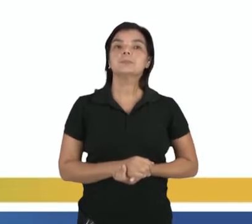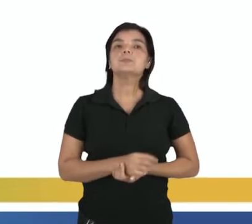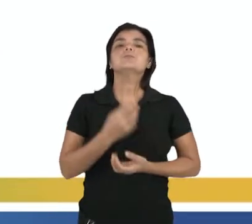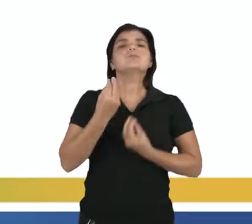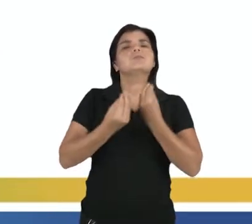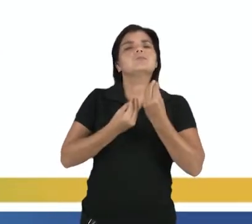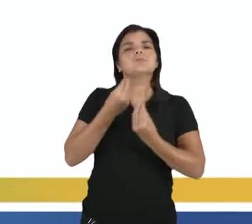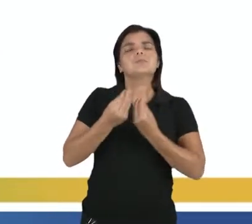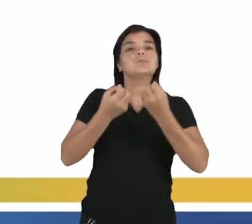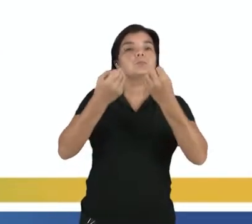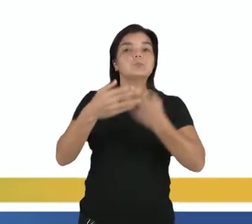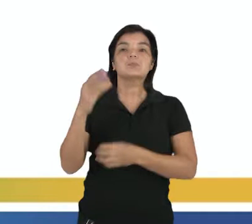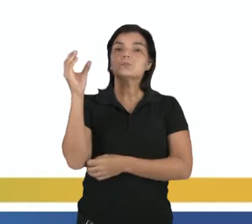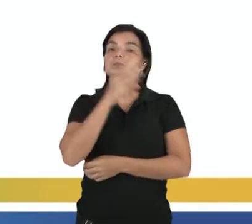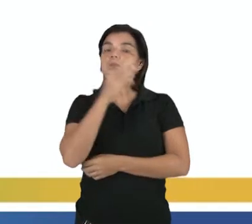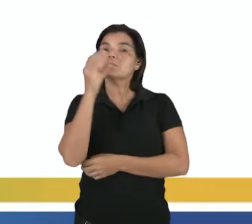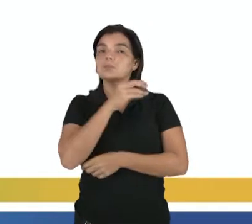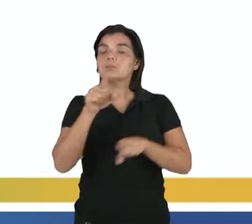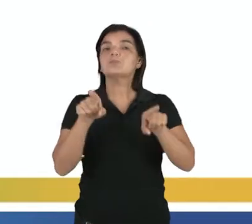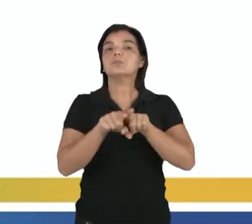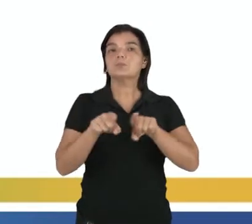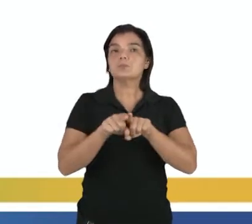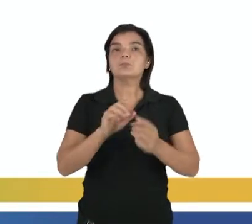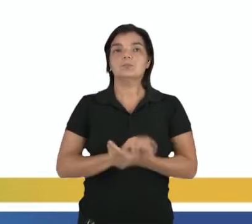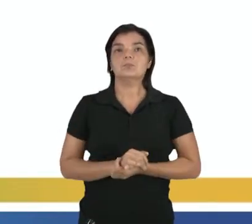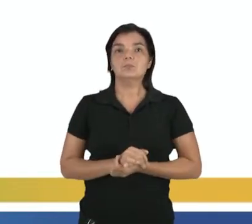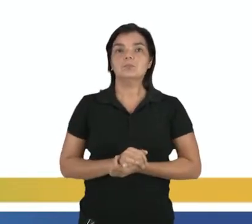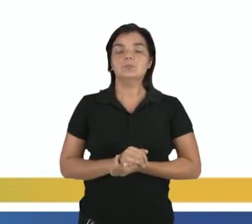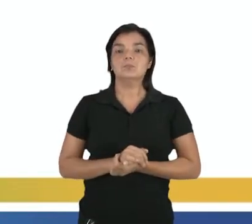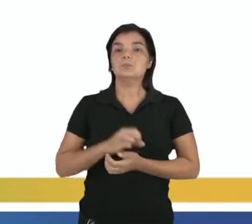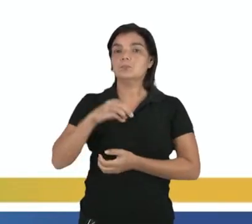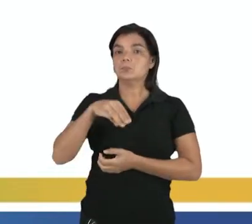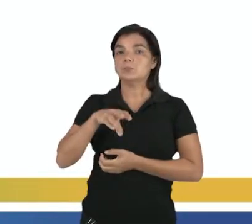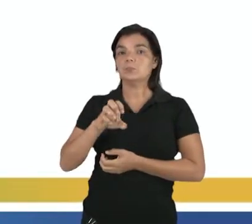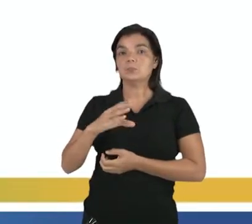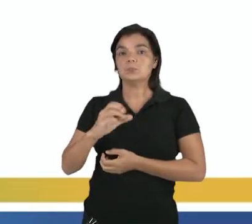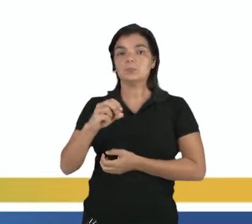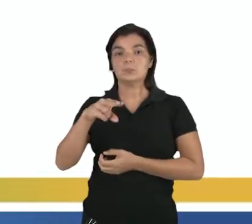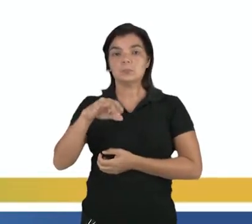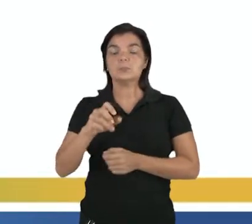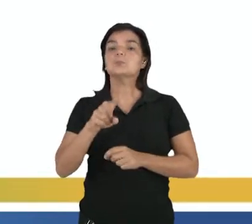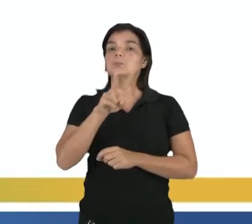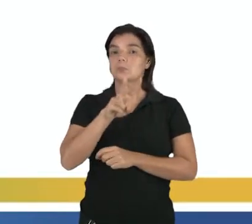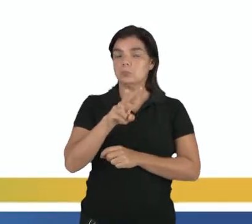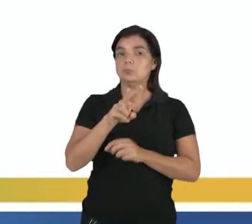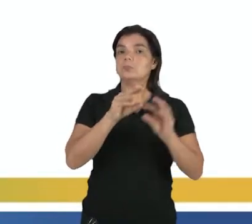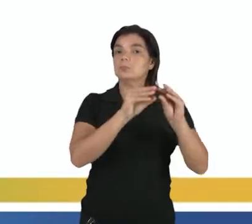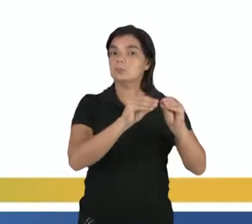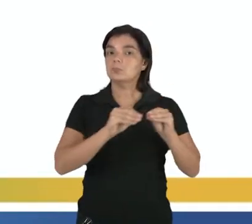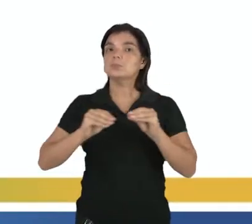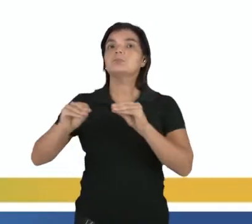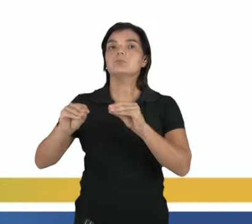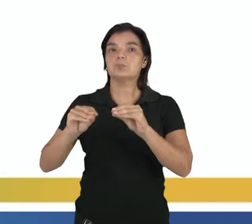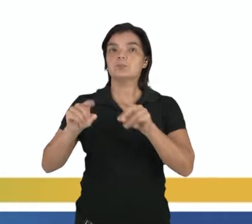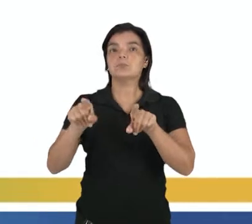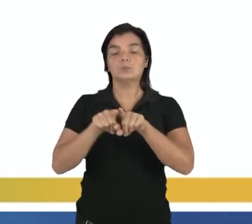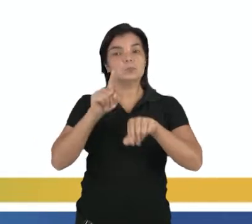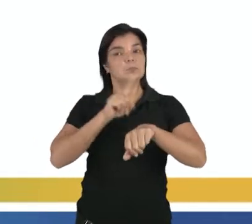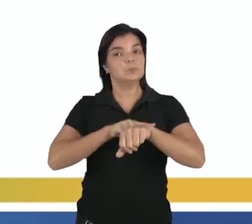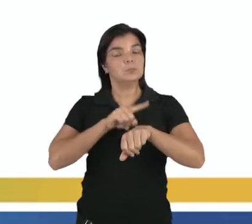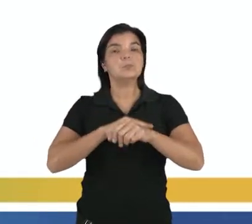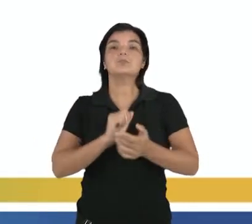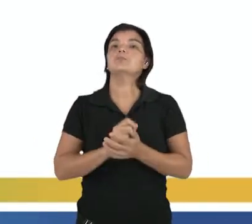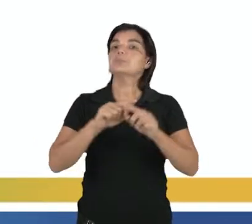Como é que a gente determina a velocidade, né. Lá da mecânica, você sabe que velocidade é o quê? Deslocamento pelo tempo.